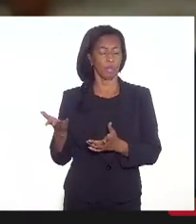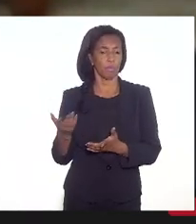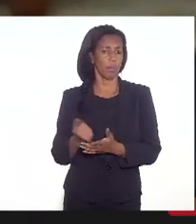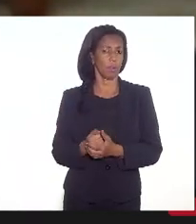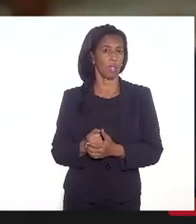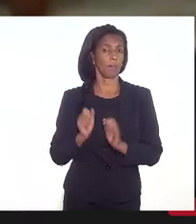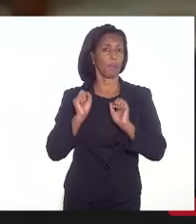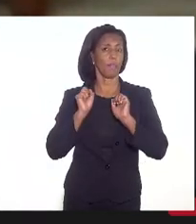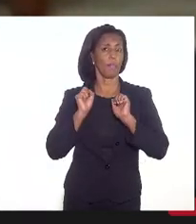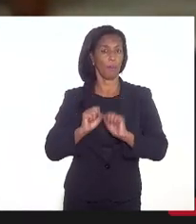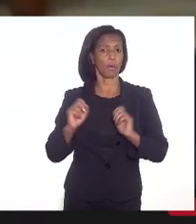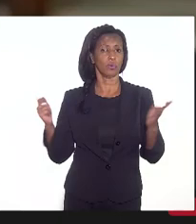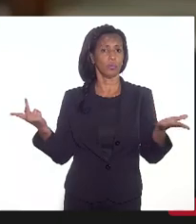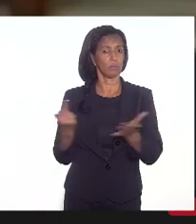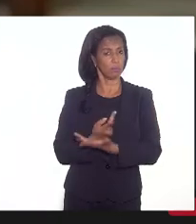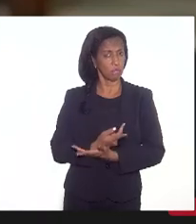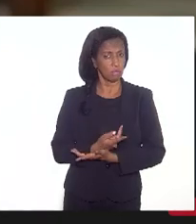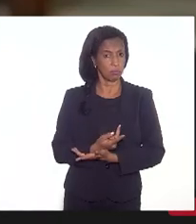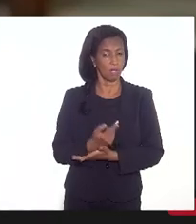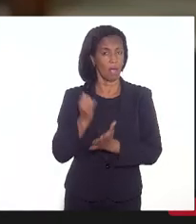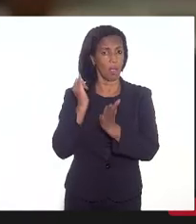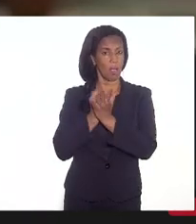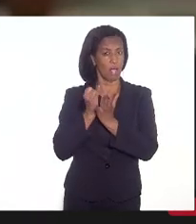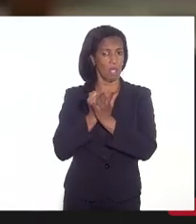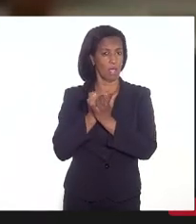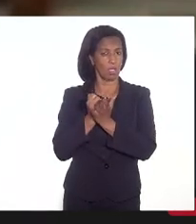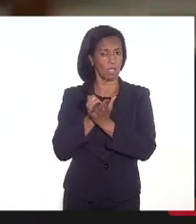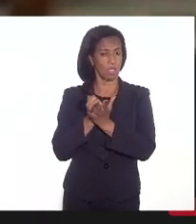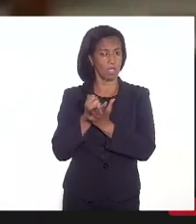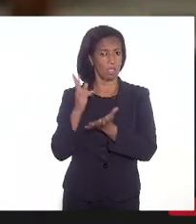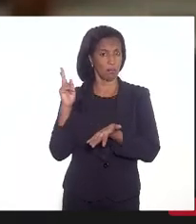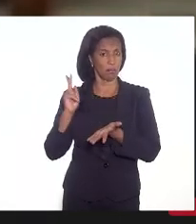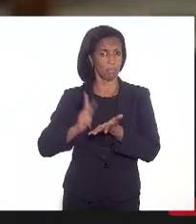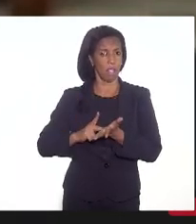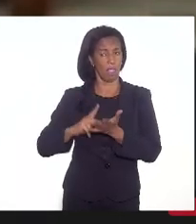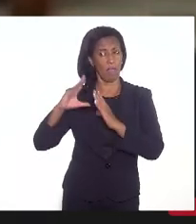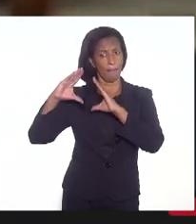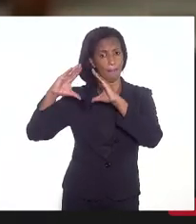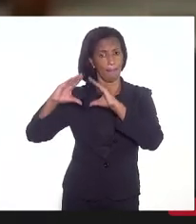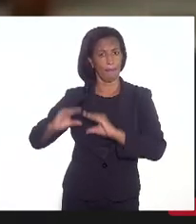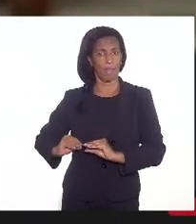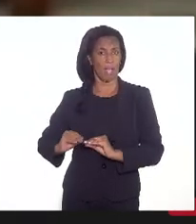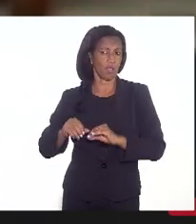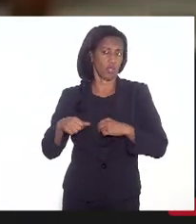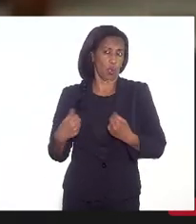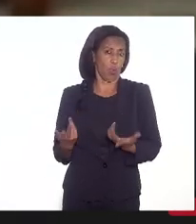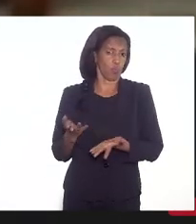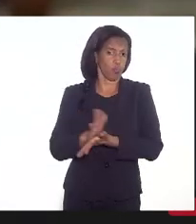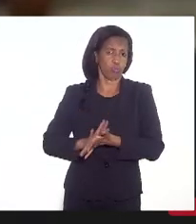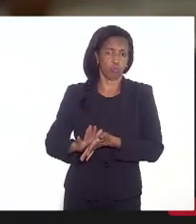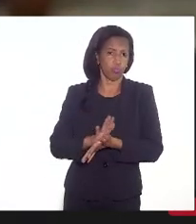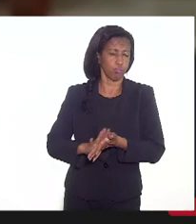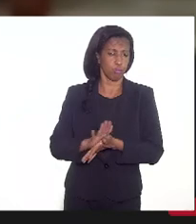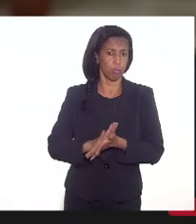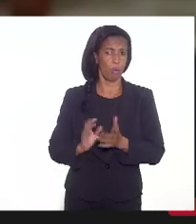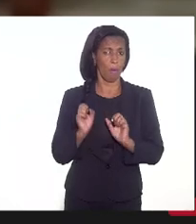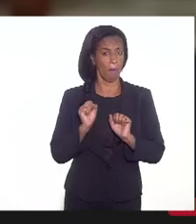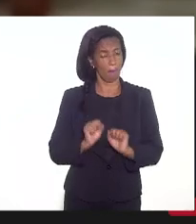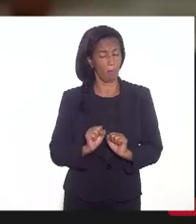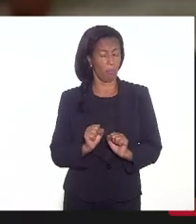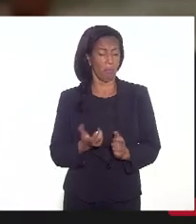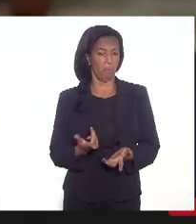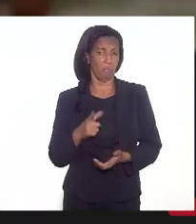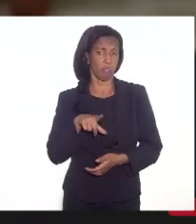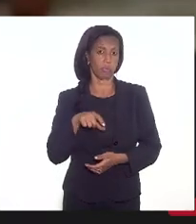probabilidade de se tornar receita efetiva é baixa ou nenhuma, enfim, eles podem adotar.